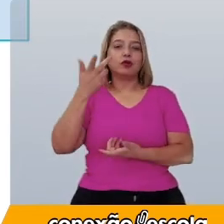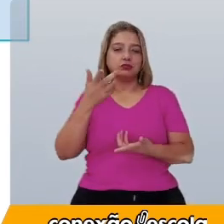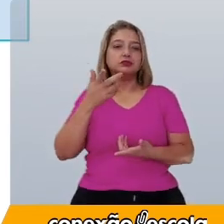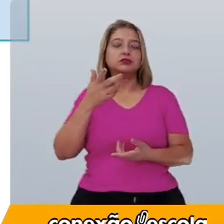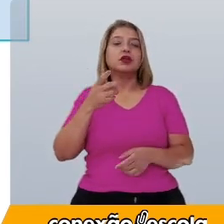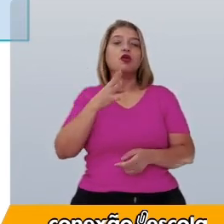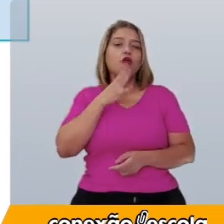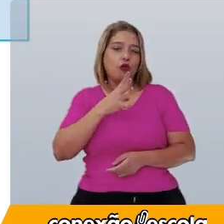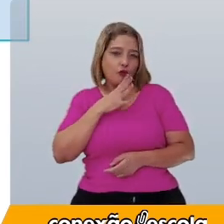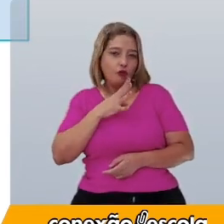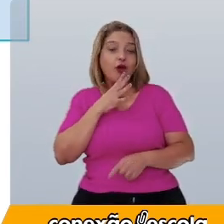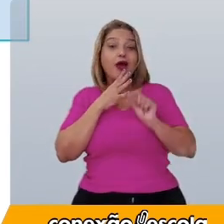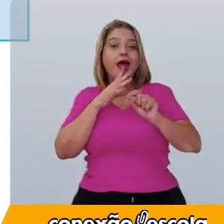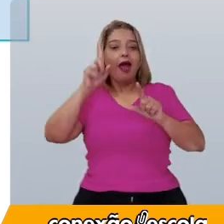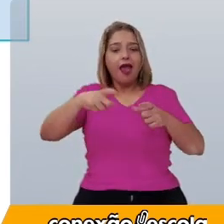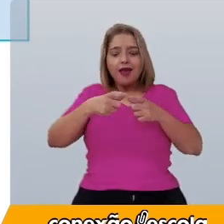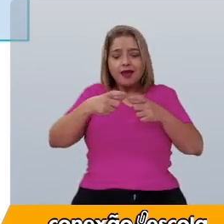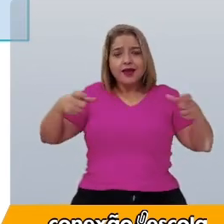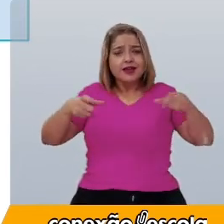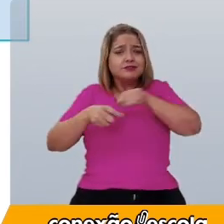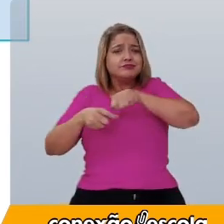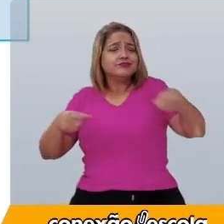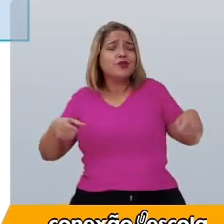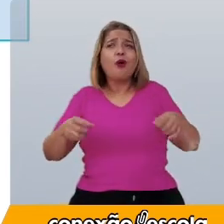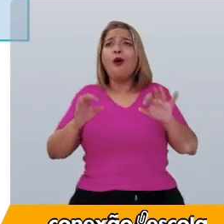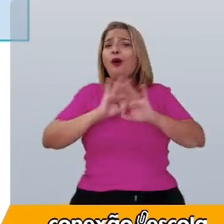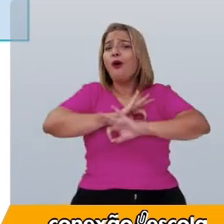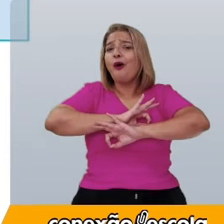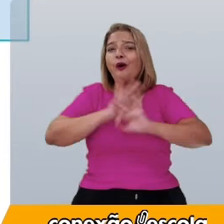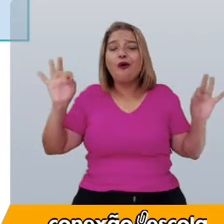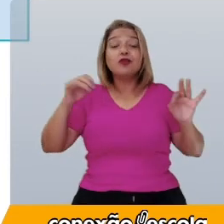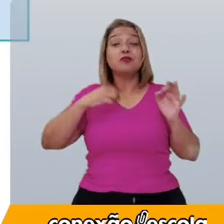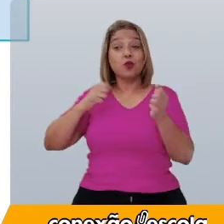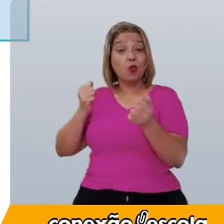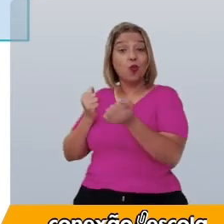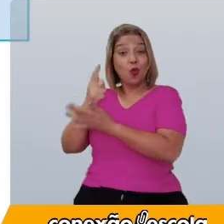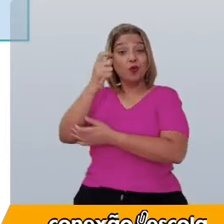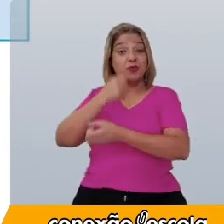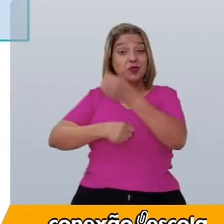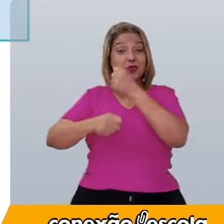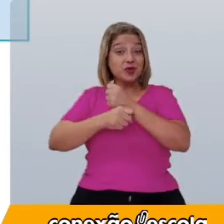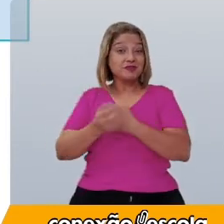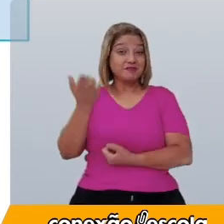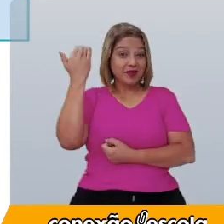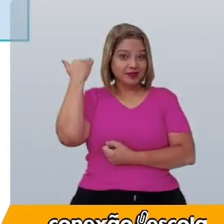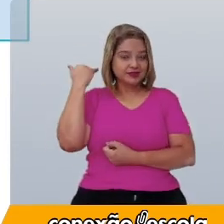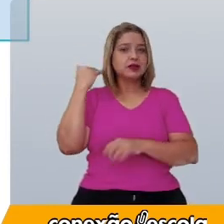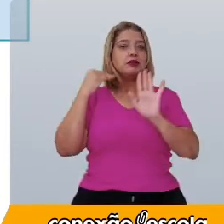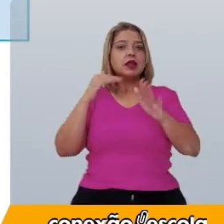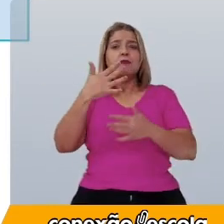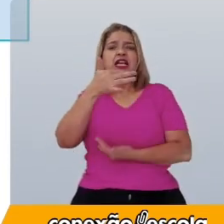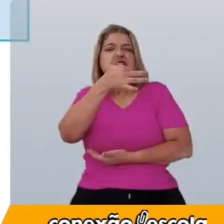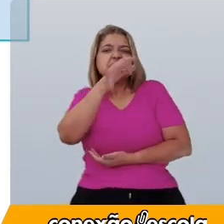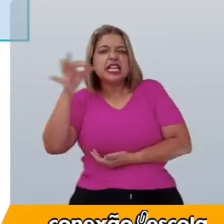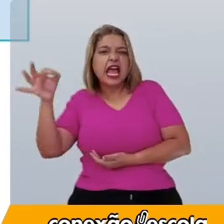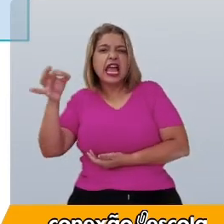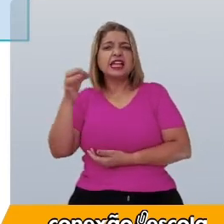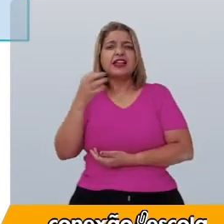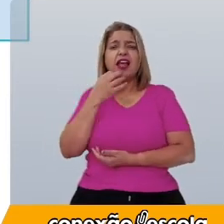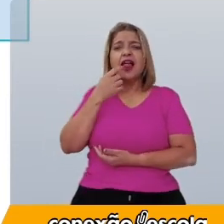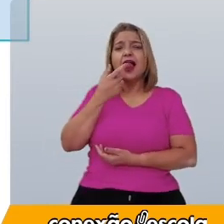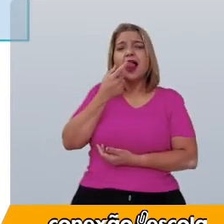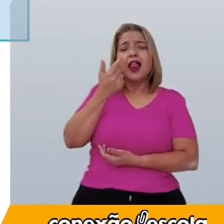um estojo ótimo, que comprei no ano passado. Além de caber até sem canetas,